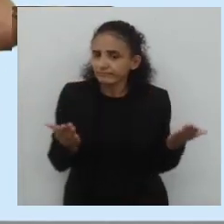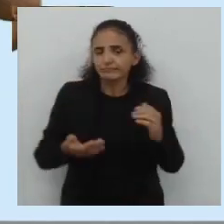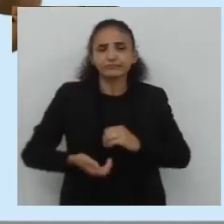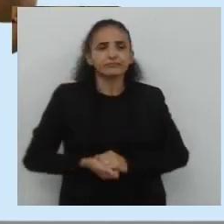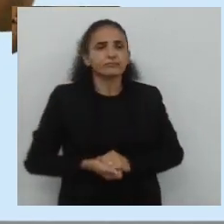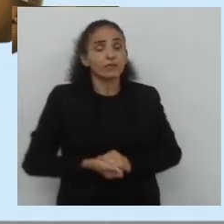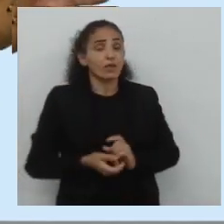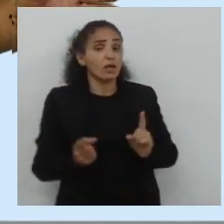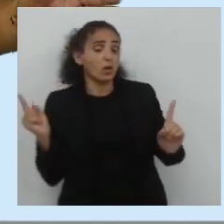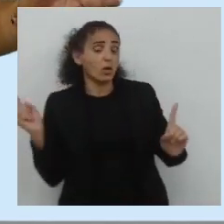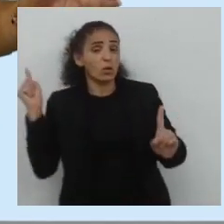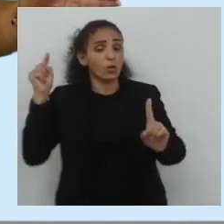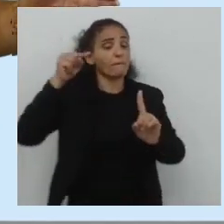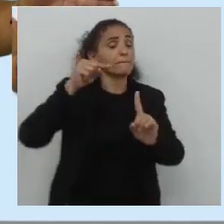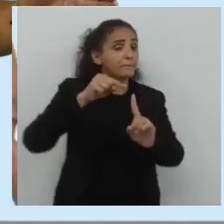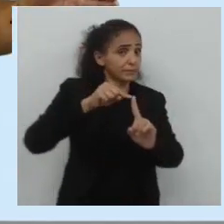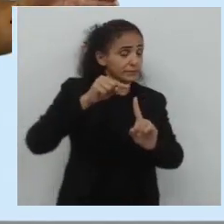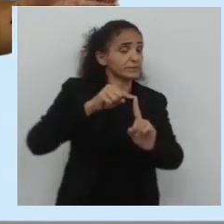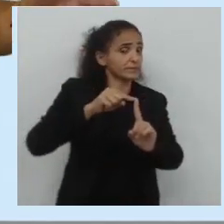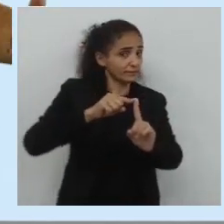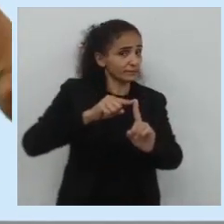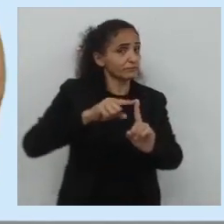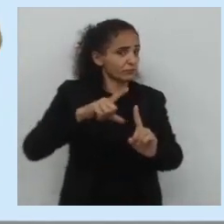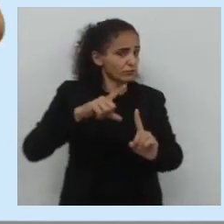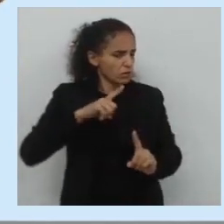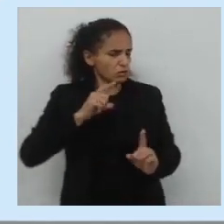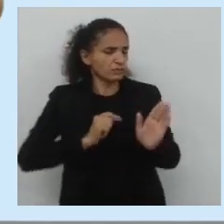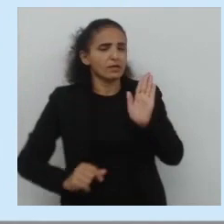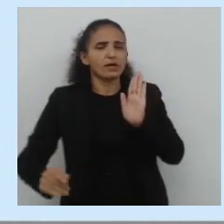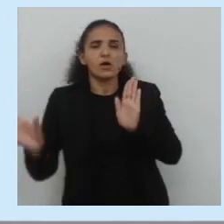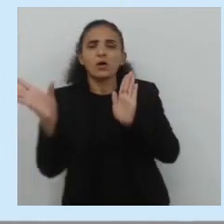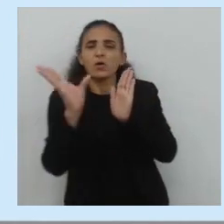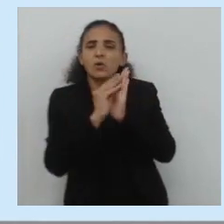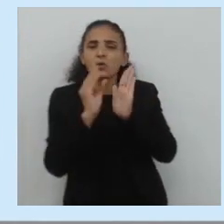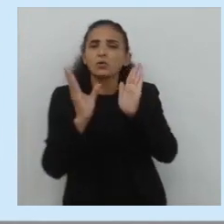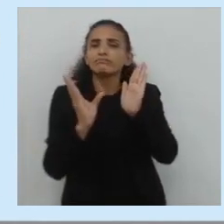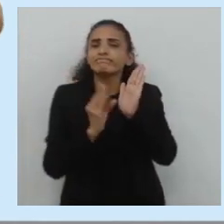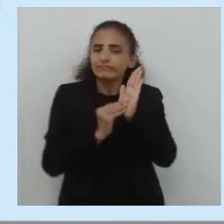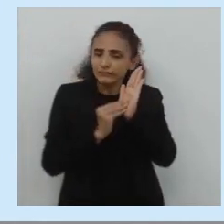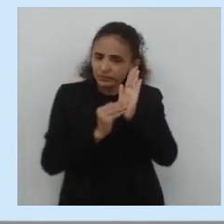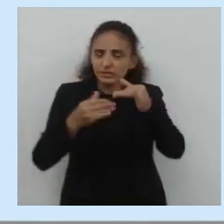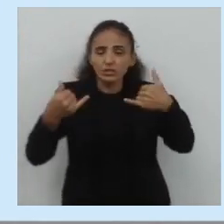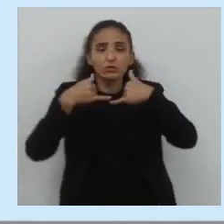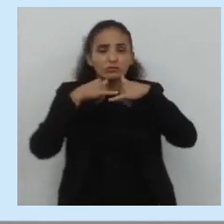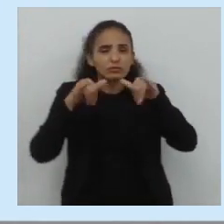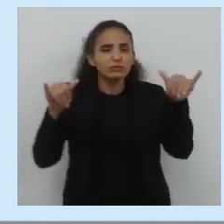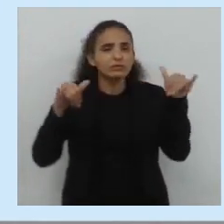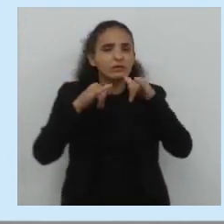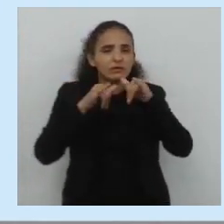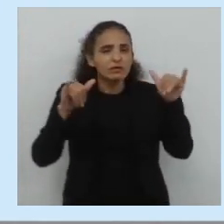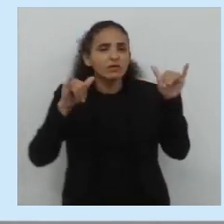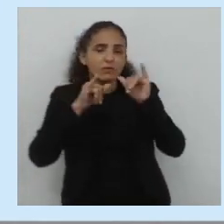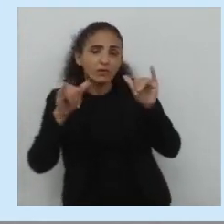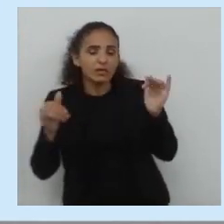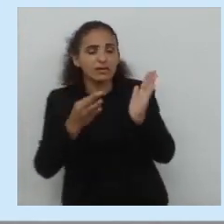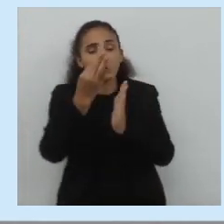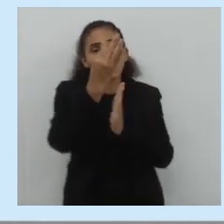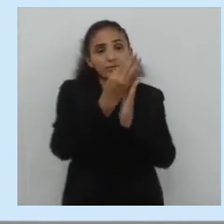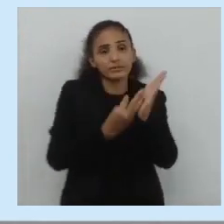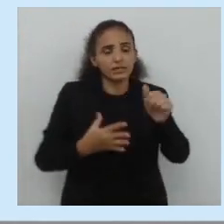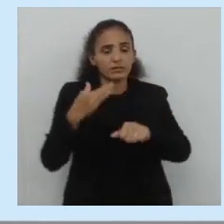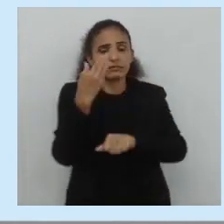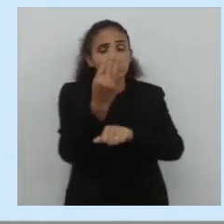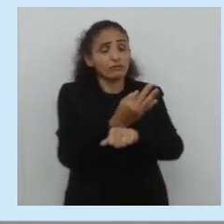vejam só, a intenção, nós temos o contexto, a informatividade, o texto